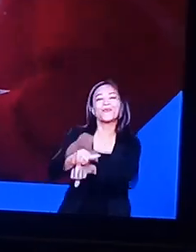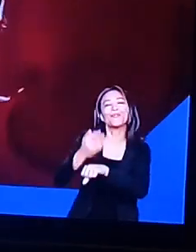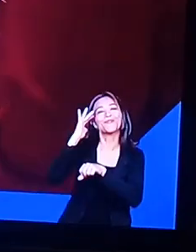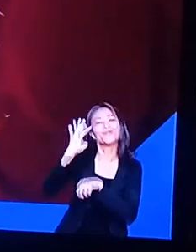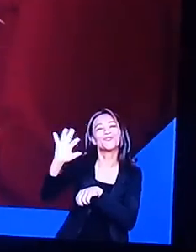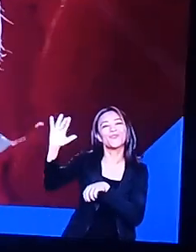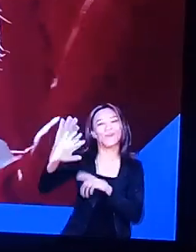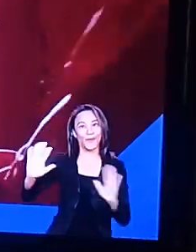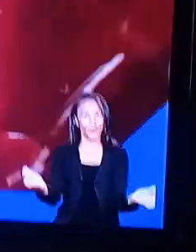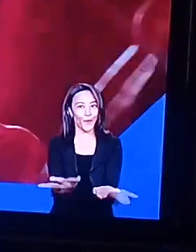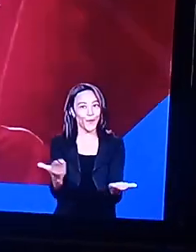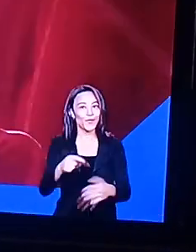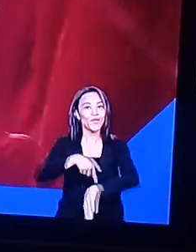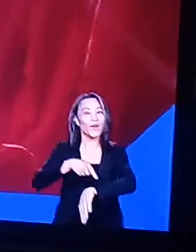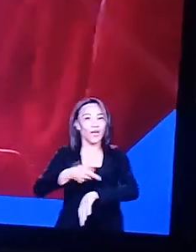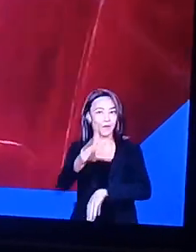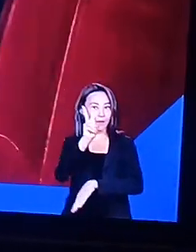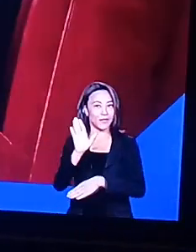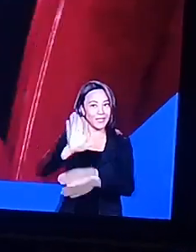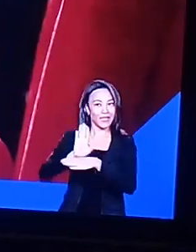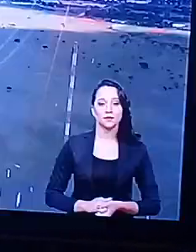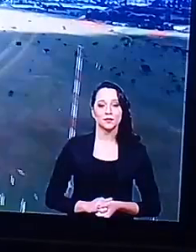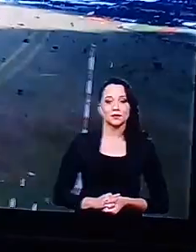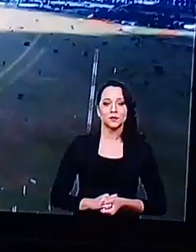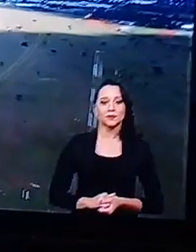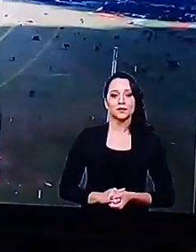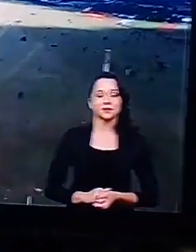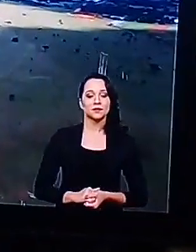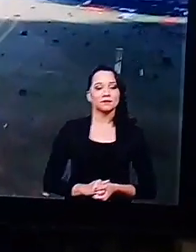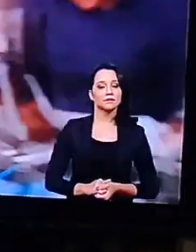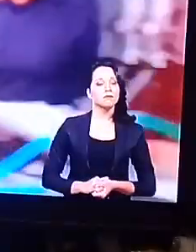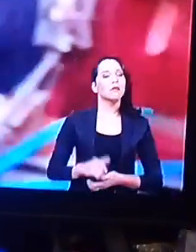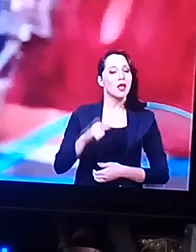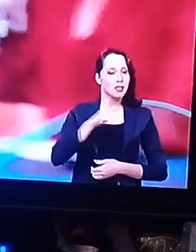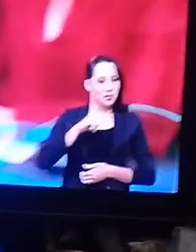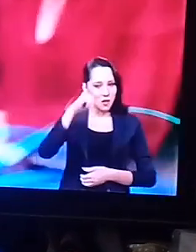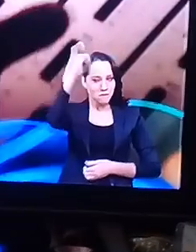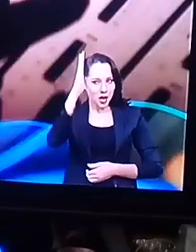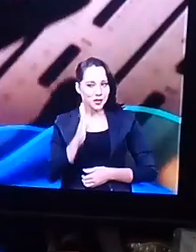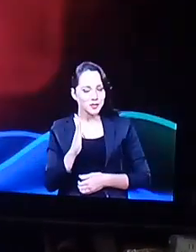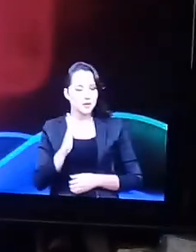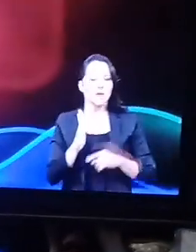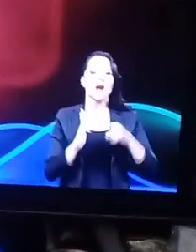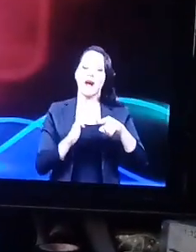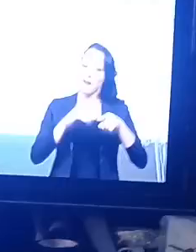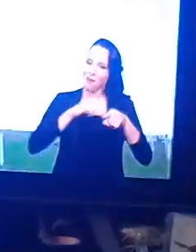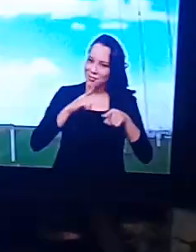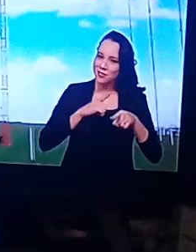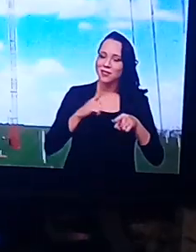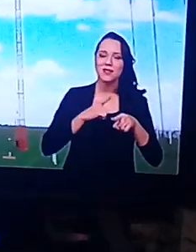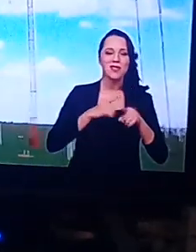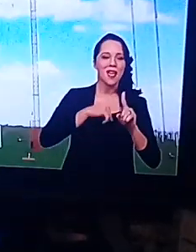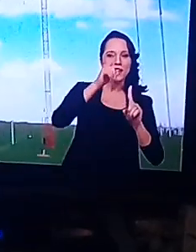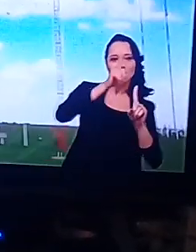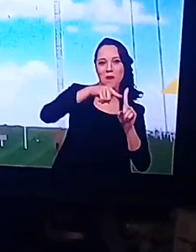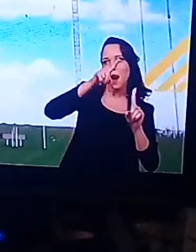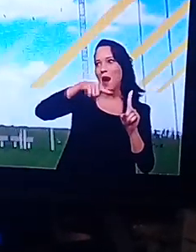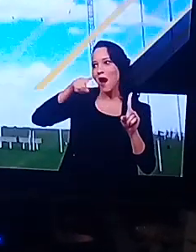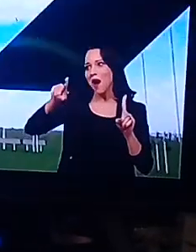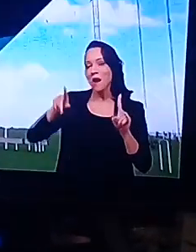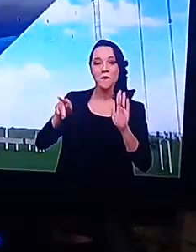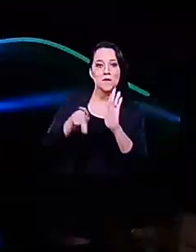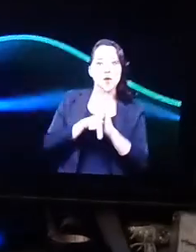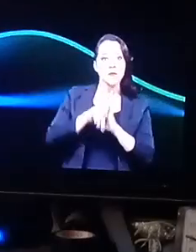Já vai ter a piscicultura Já vai ter Depois já vai ter A questão do orgânico Depois já vai ter A questão de produzir